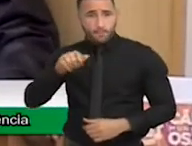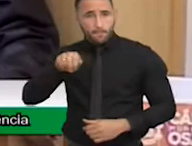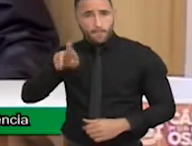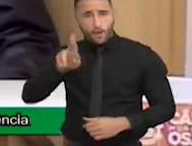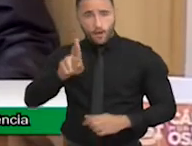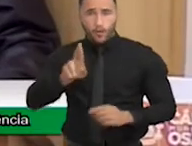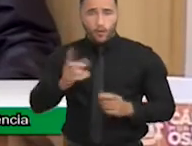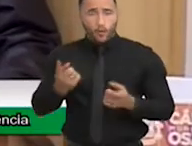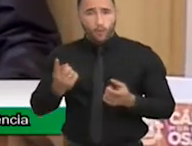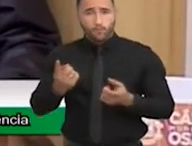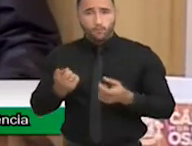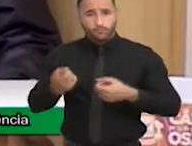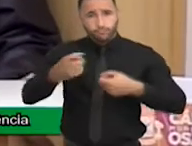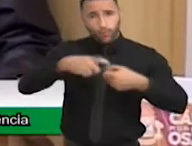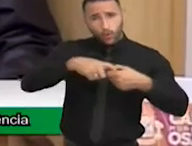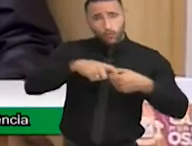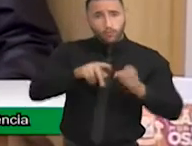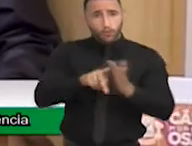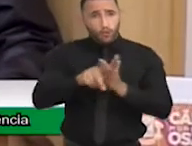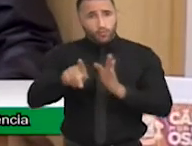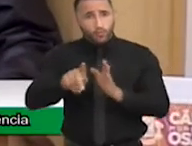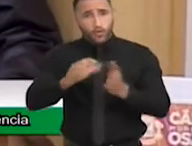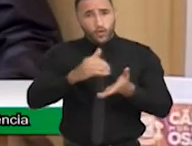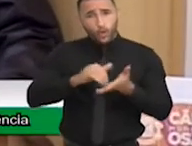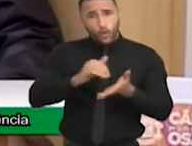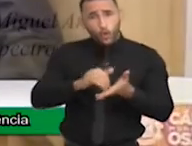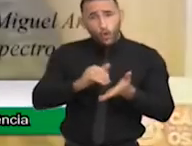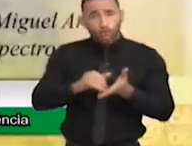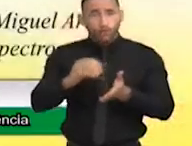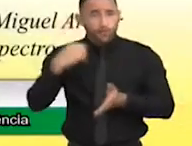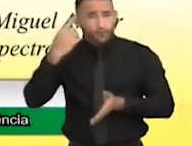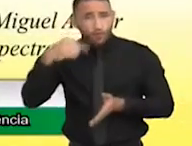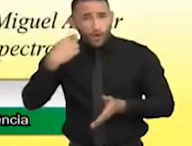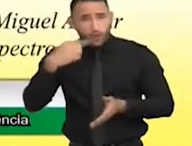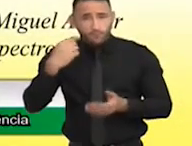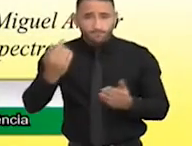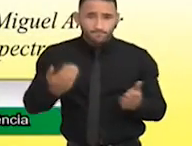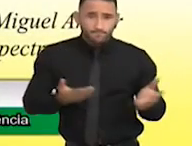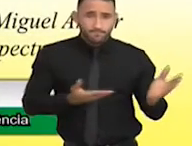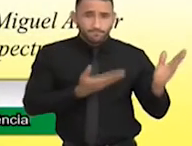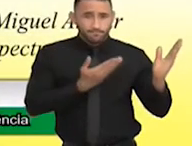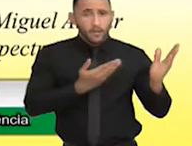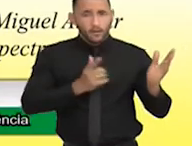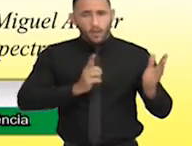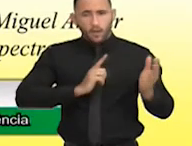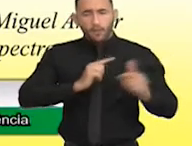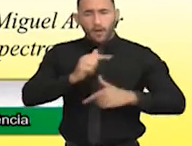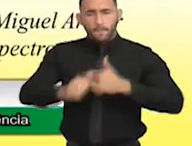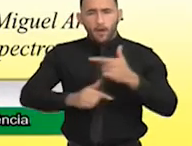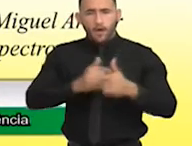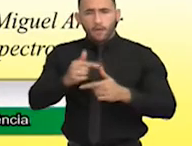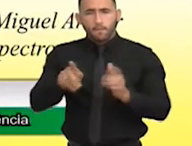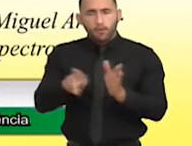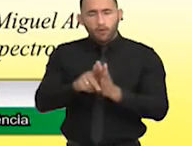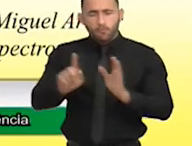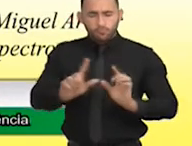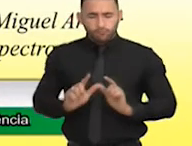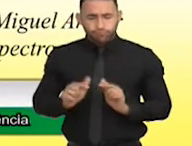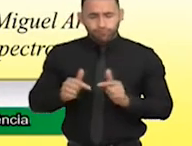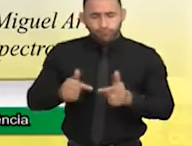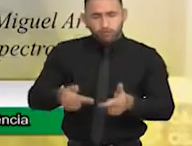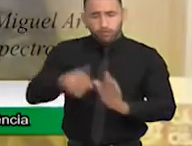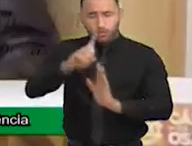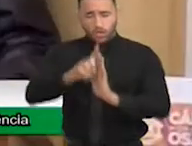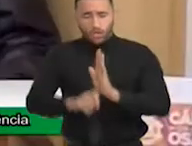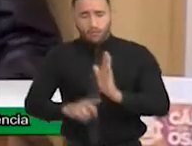sócio-proprietário do escritório Pau Advocacia, a gente tem uma defesa muito ativista, atuante na defesa dos direitos humanos, da